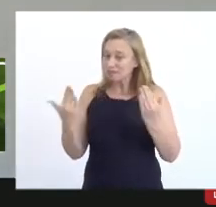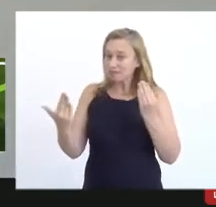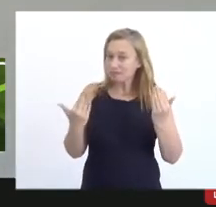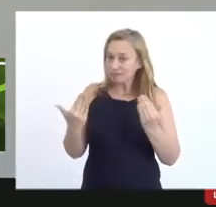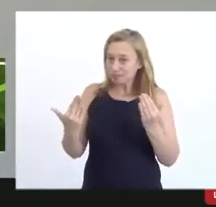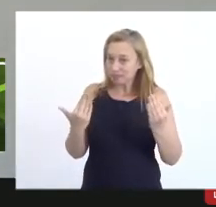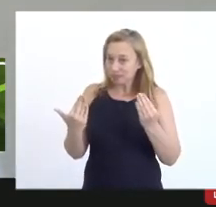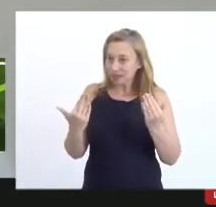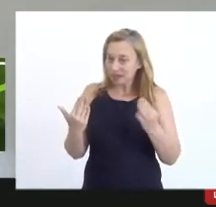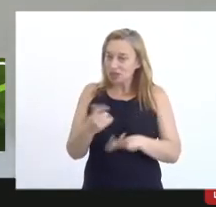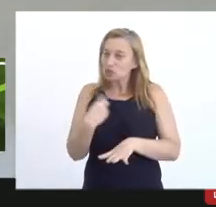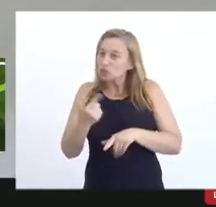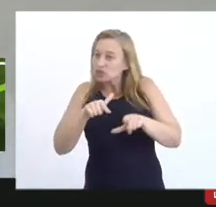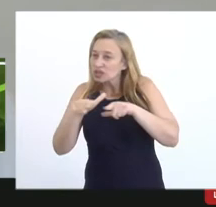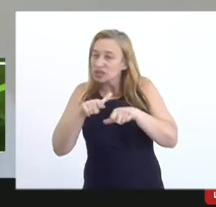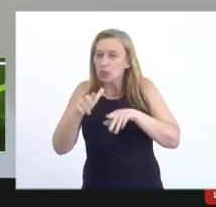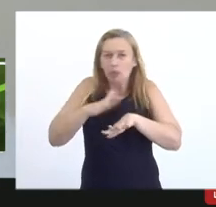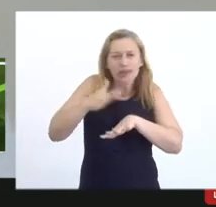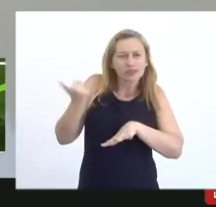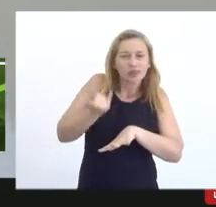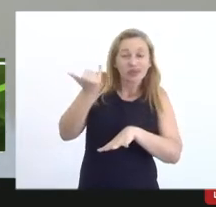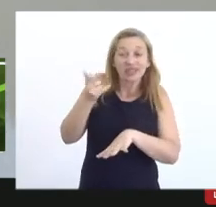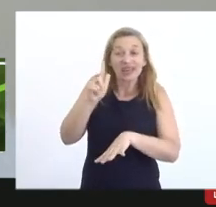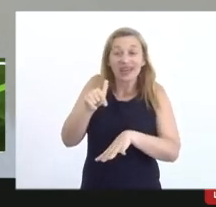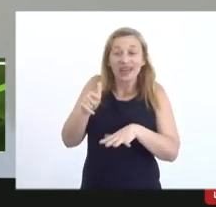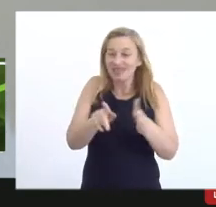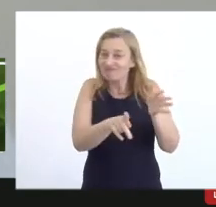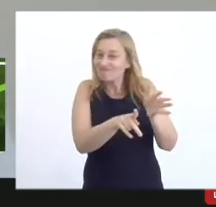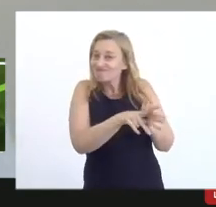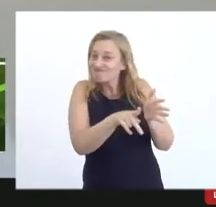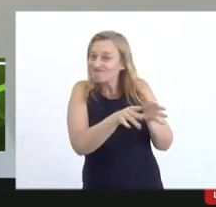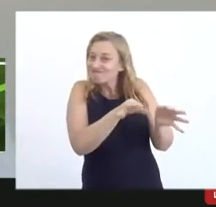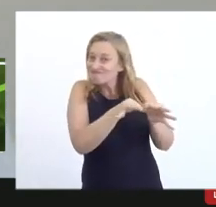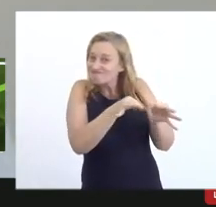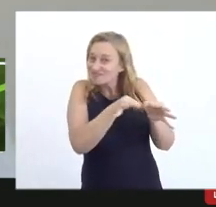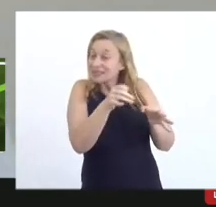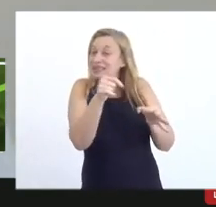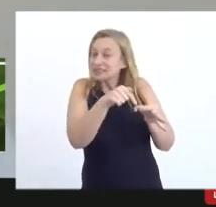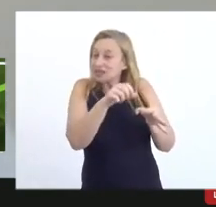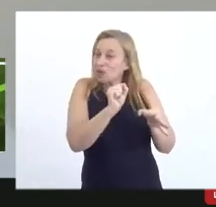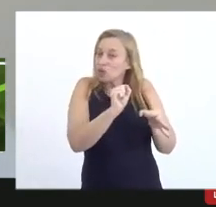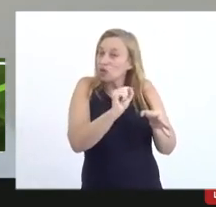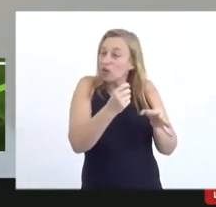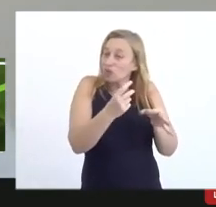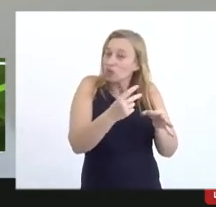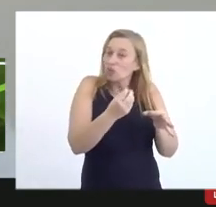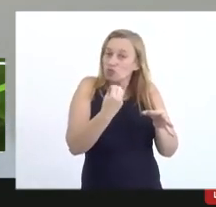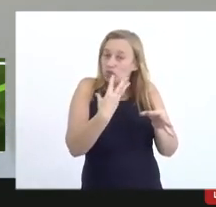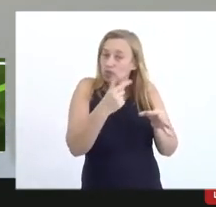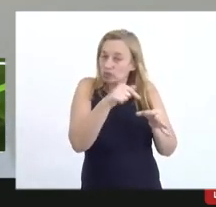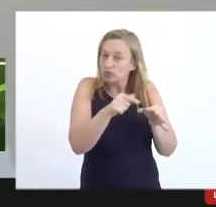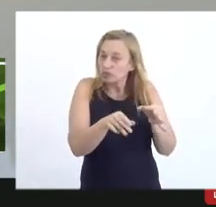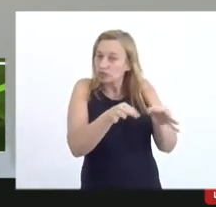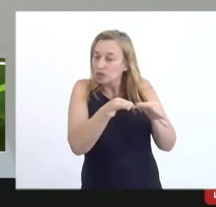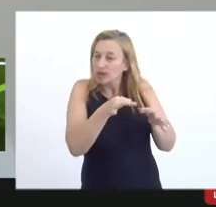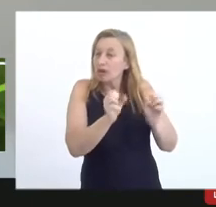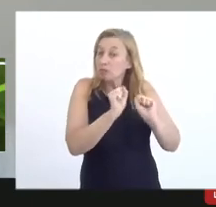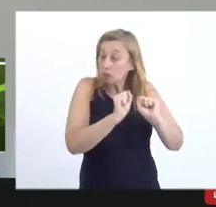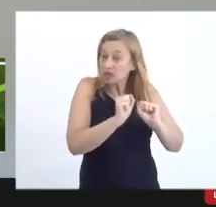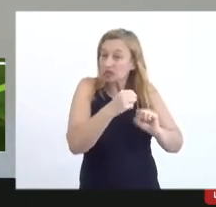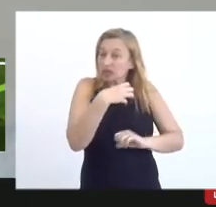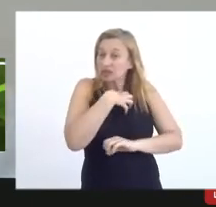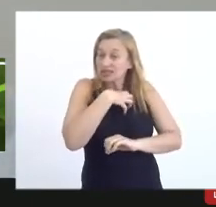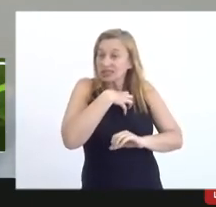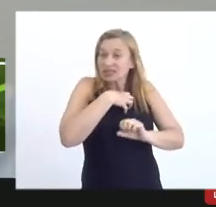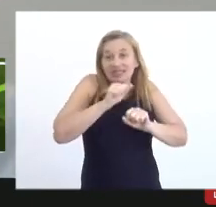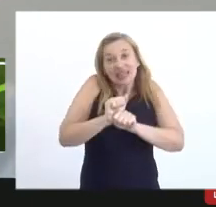atuação o mais importante é que esse projeto que eu acho que o ganho desse projeto poderia ser no sentido da